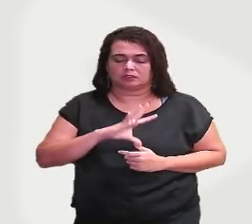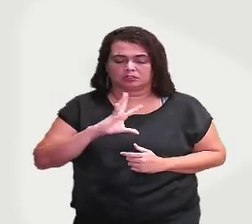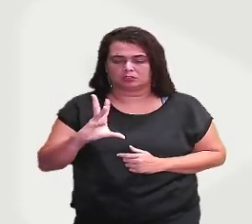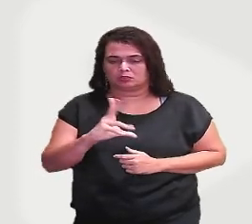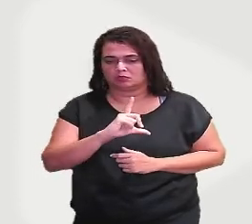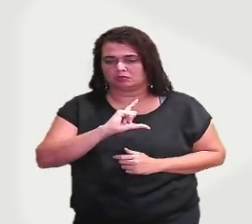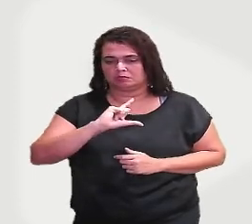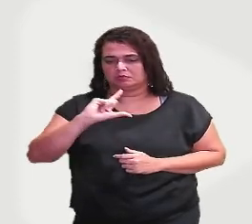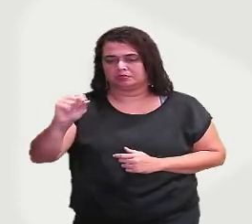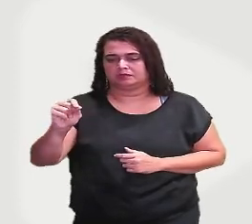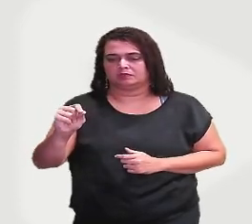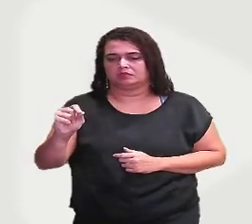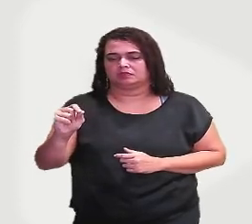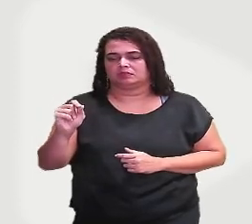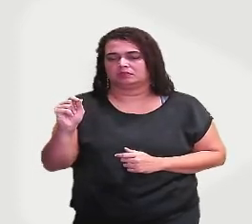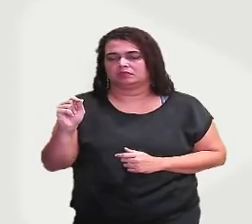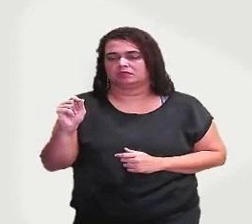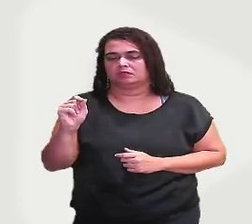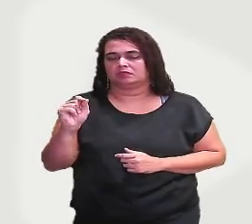todos estão salvos.